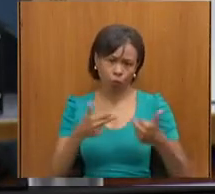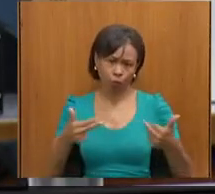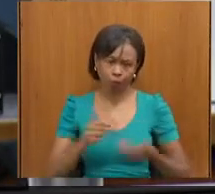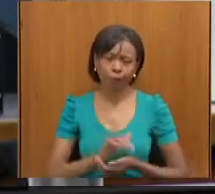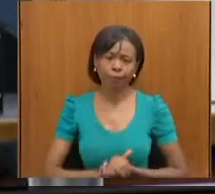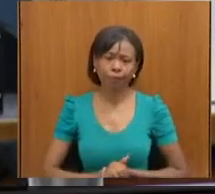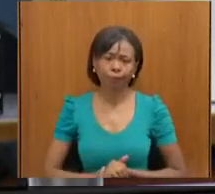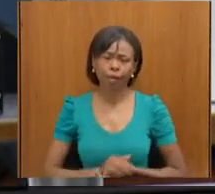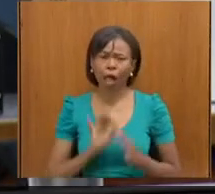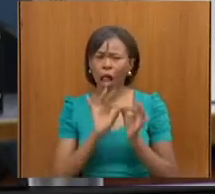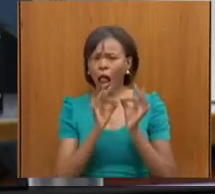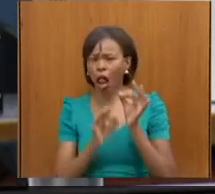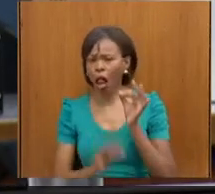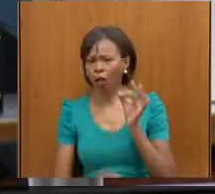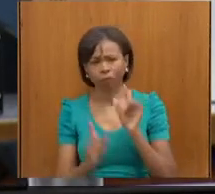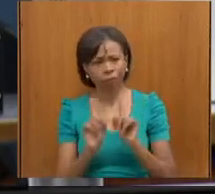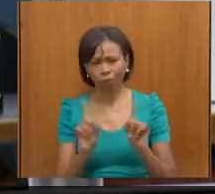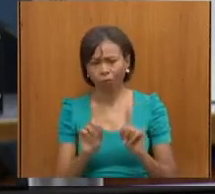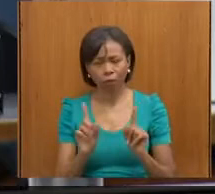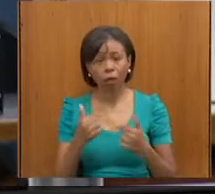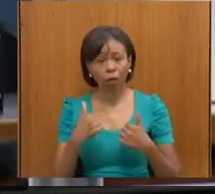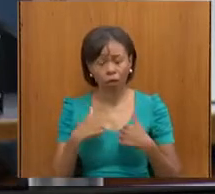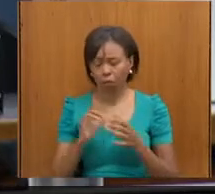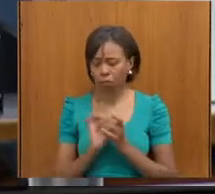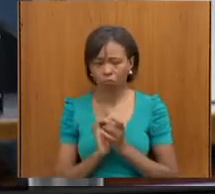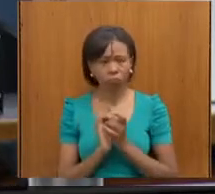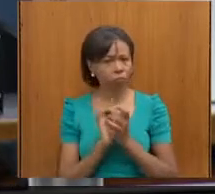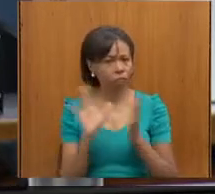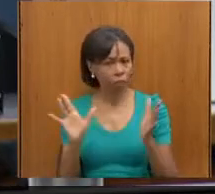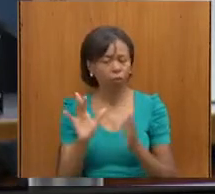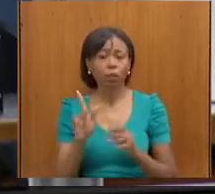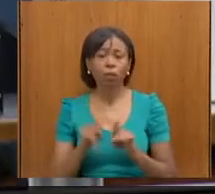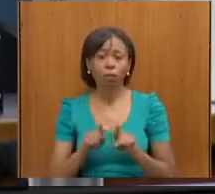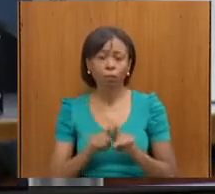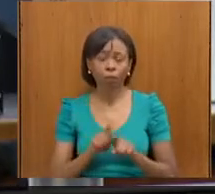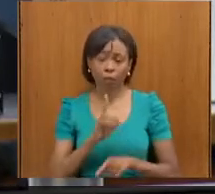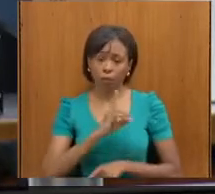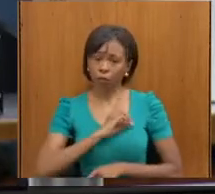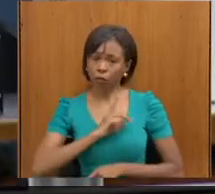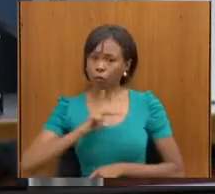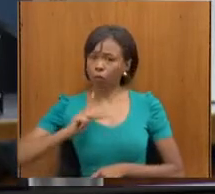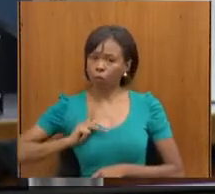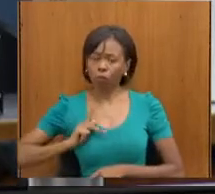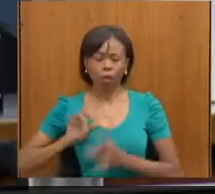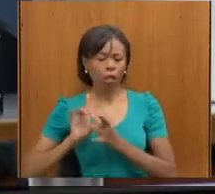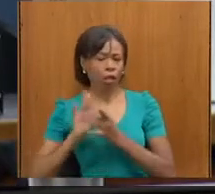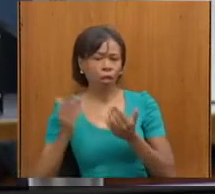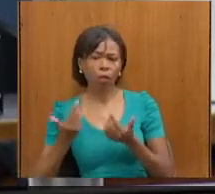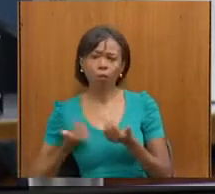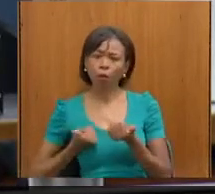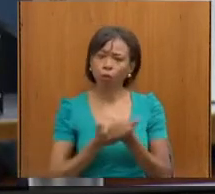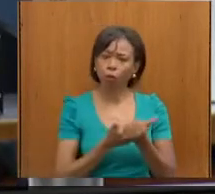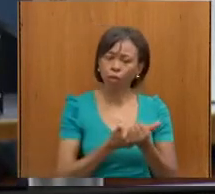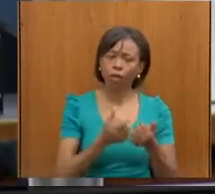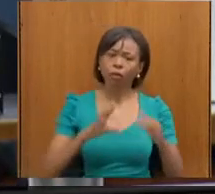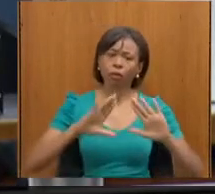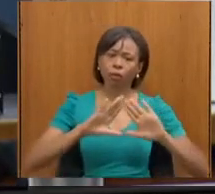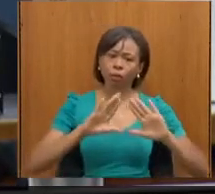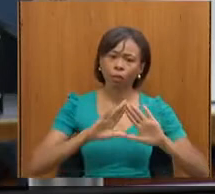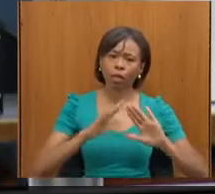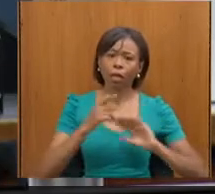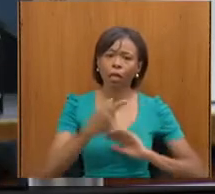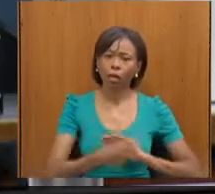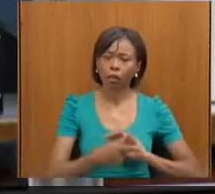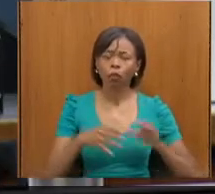eu estou aqui à disposição, a defensoria está à disposição da Assembleia, dessa comissão especial da pessoa com